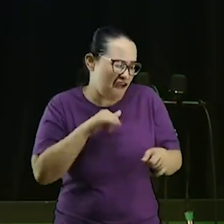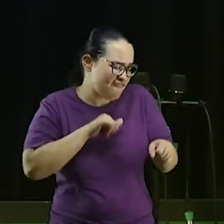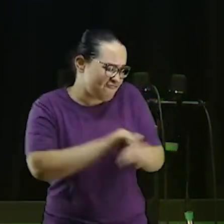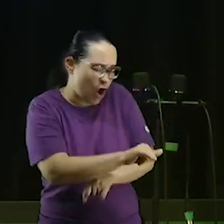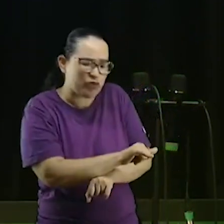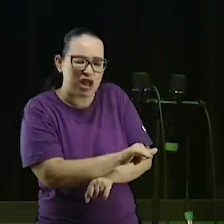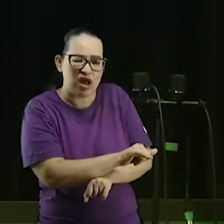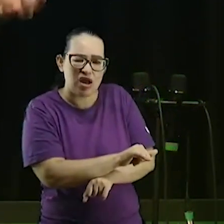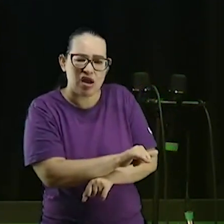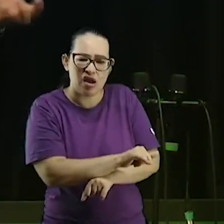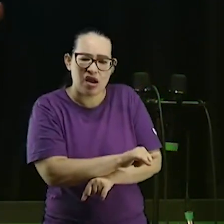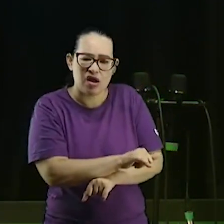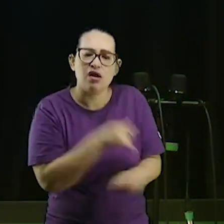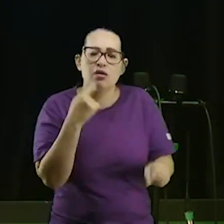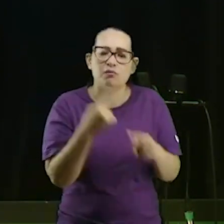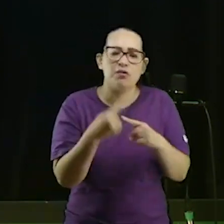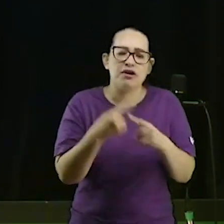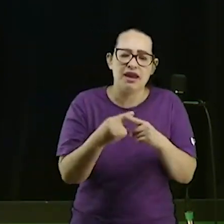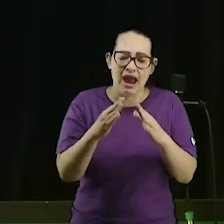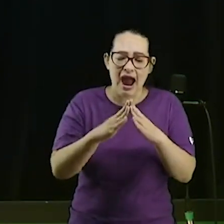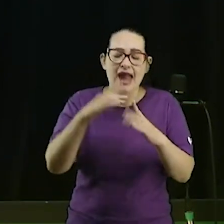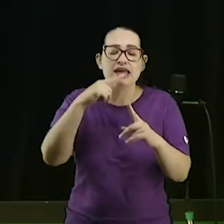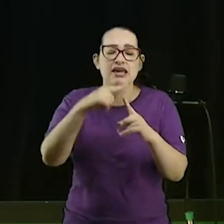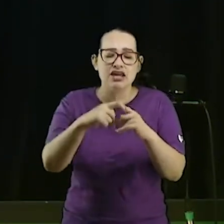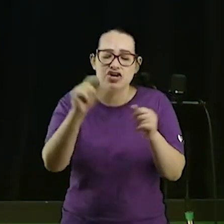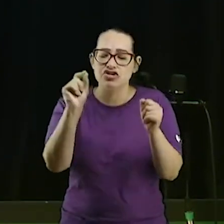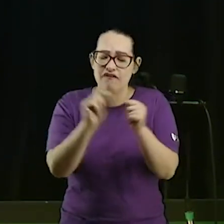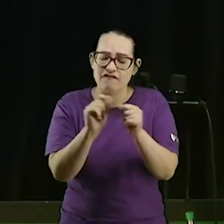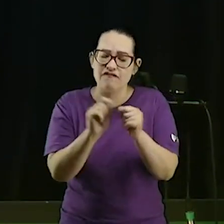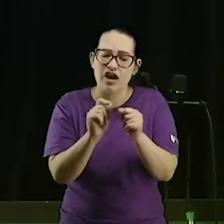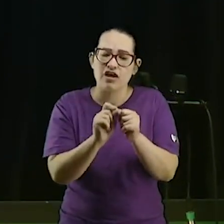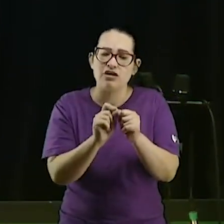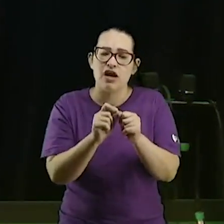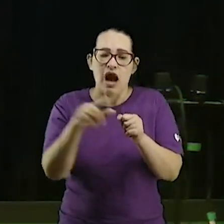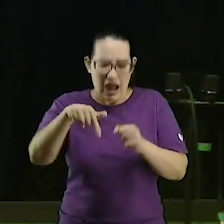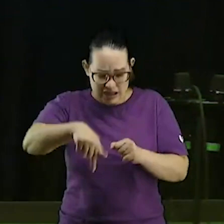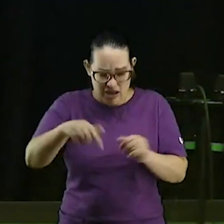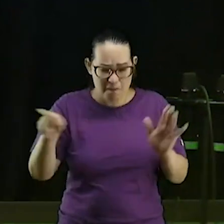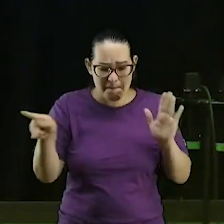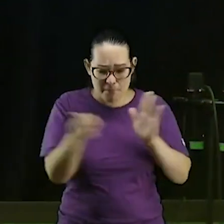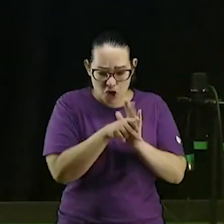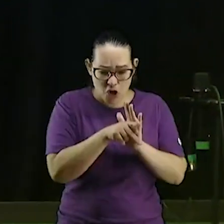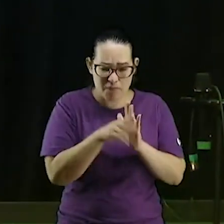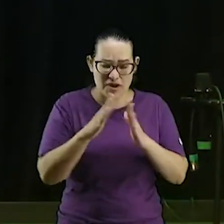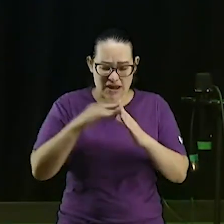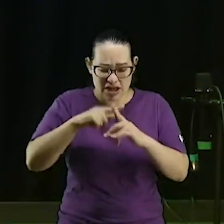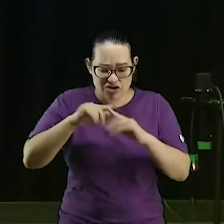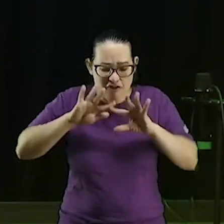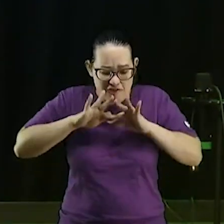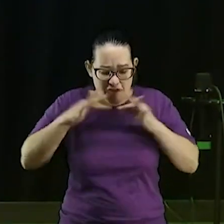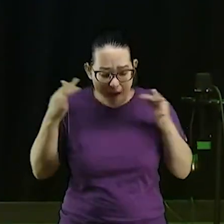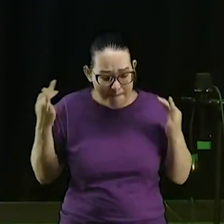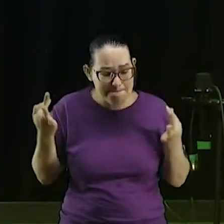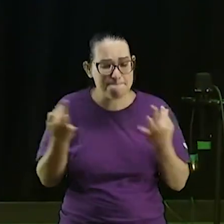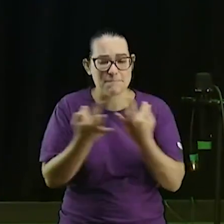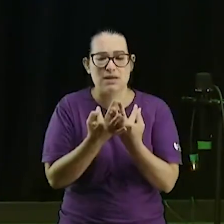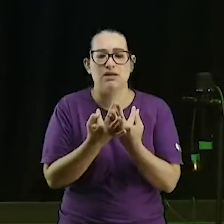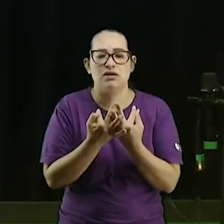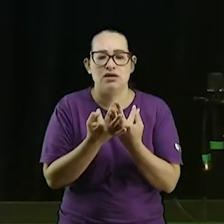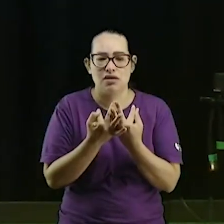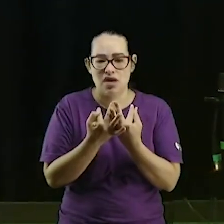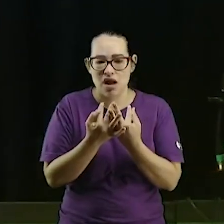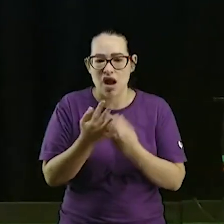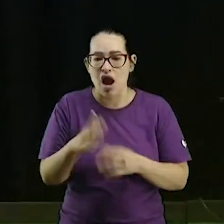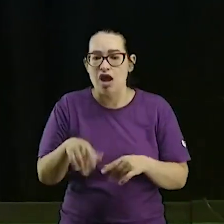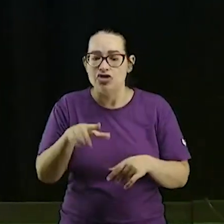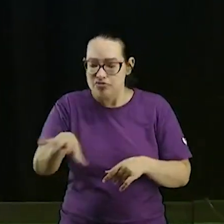por que você acha que a igreja faz o que faz é para gente Bom Retiro uma igreja da família vocês não entenderam que a gente vai pegar a criança